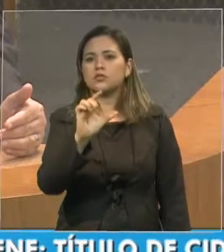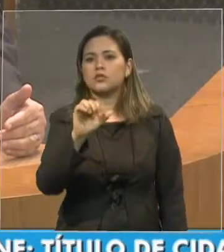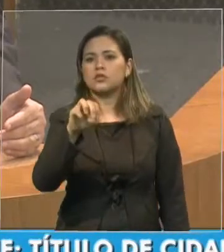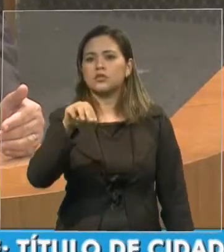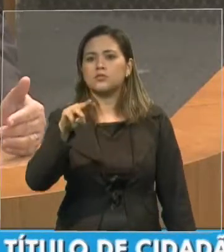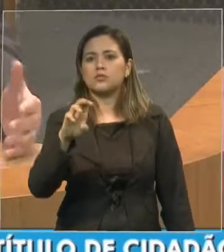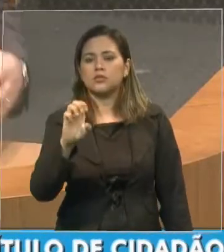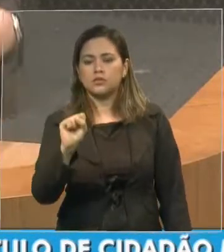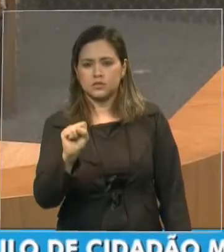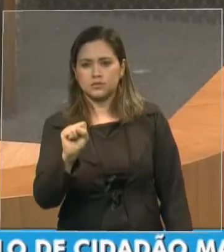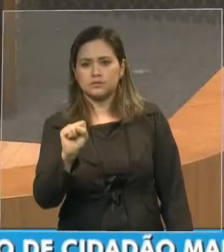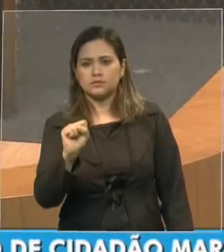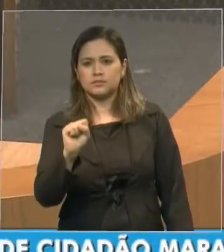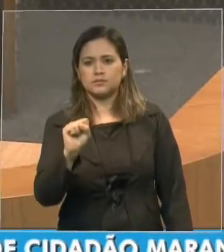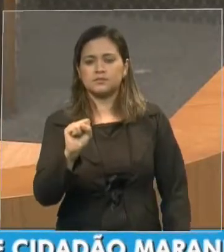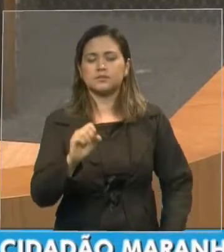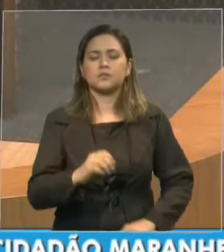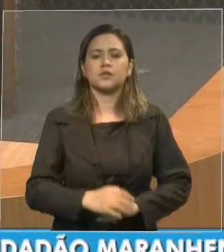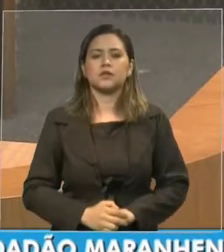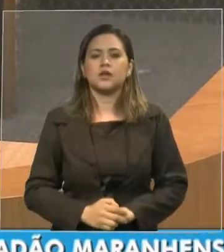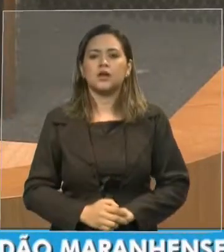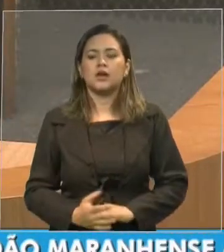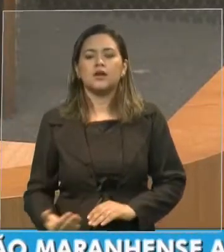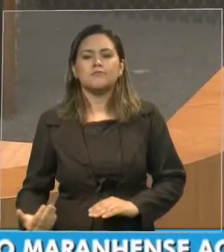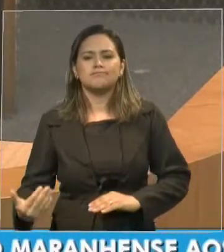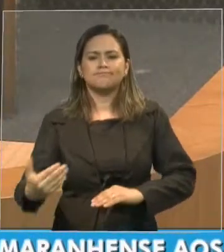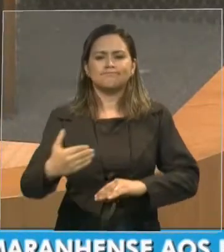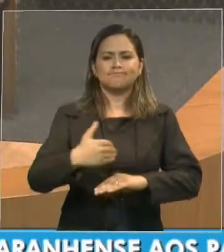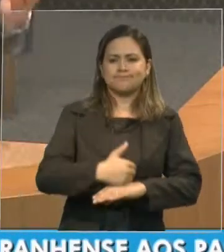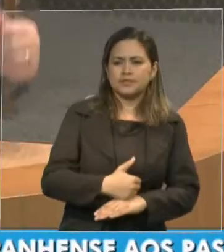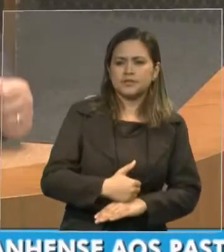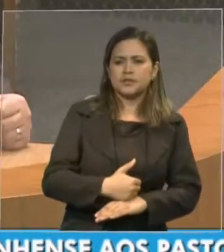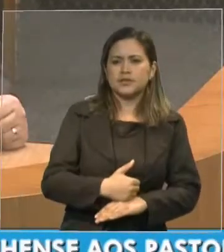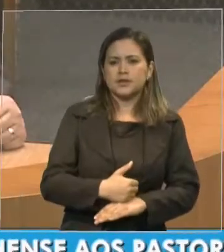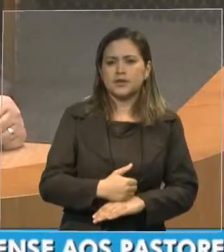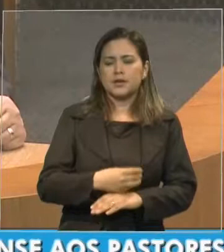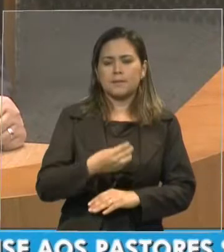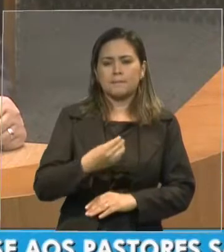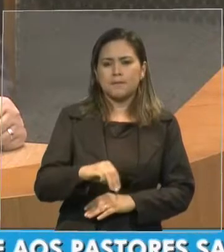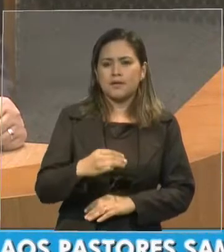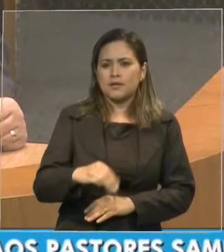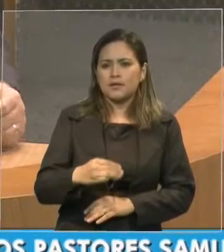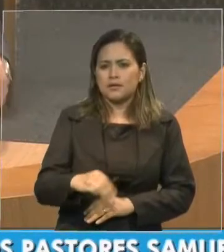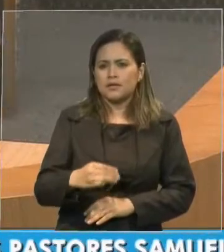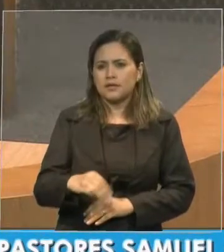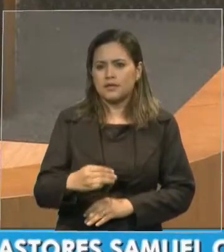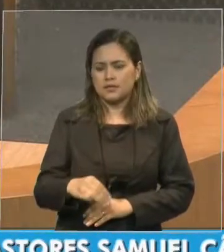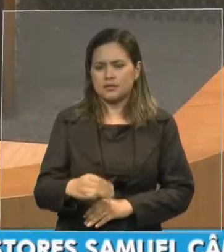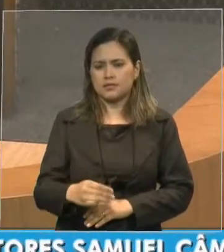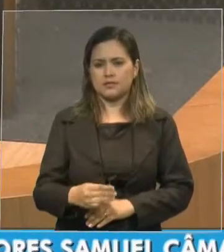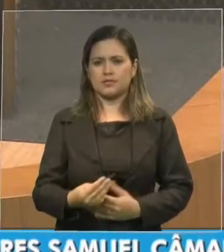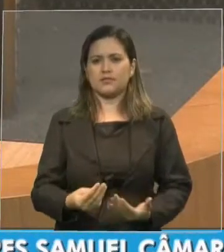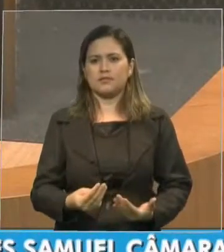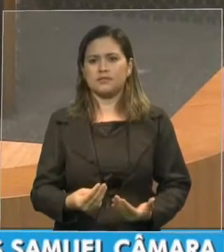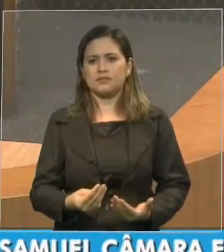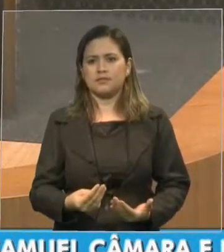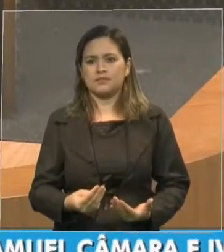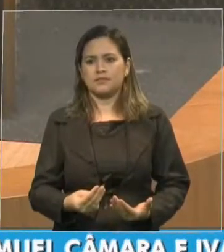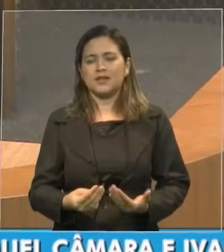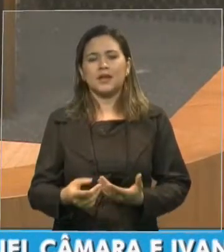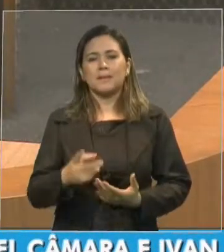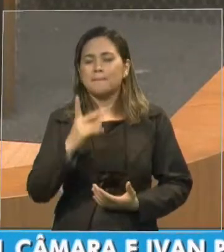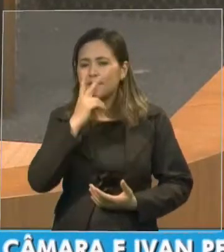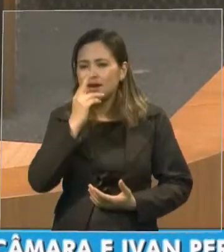palavra Maranhão, mar que fui, o nome seria Maranhão. Maranhão é tão importante, é tão